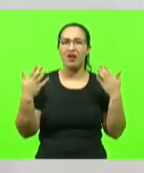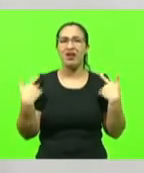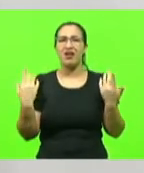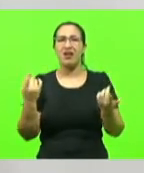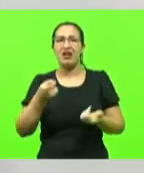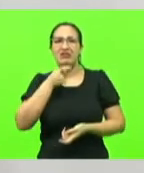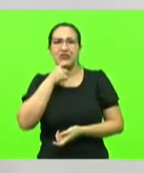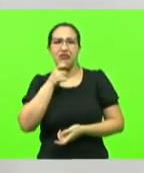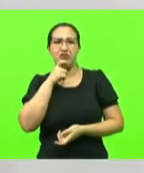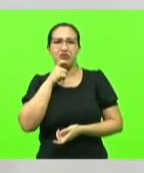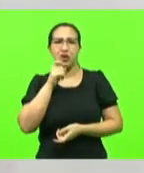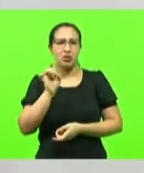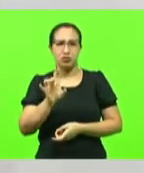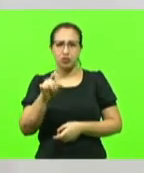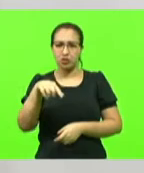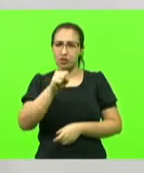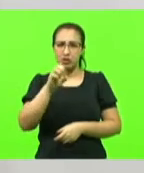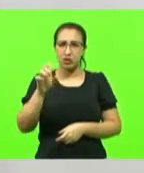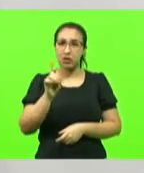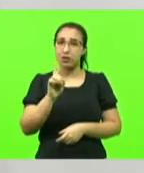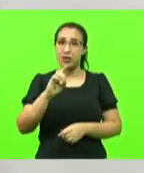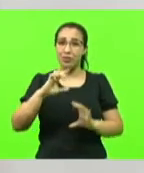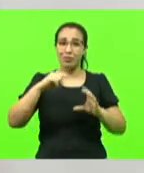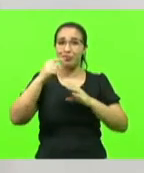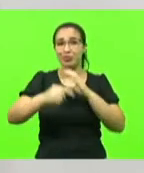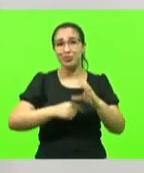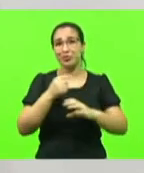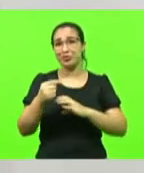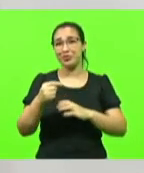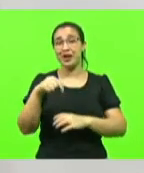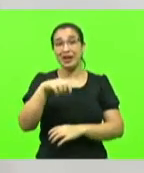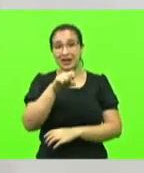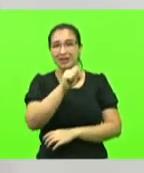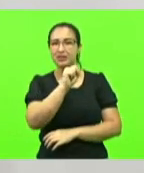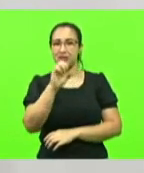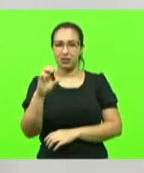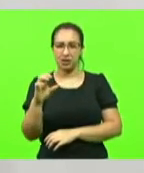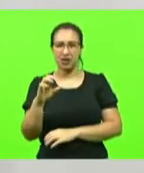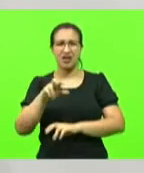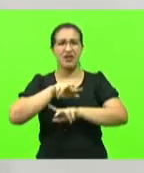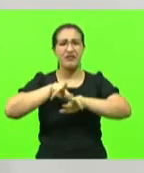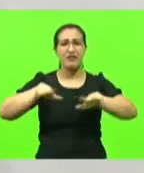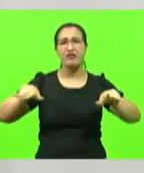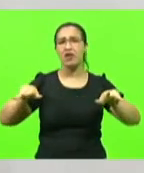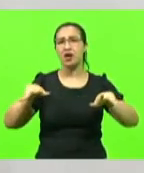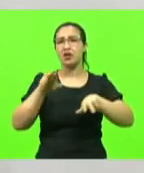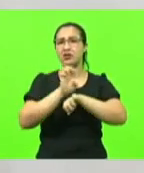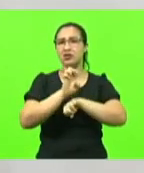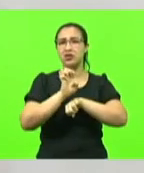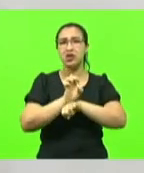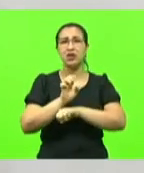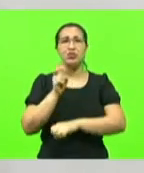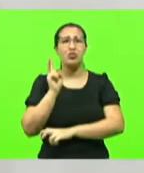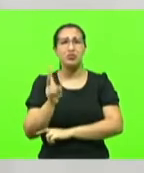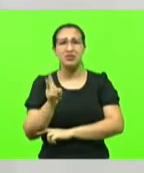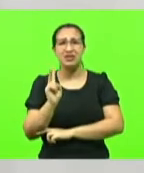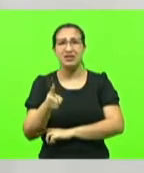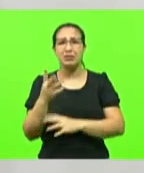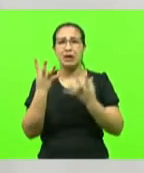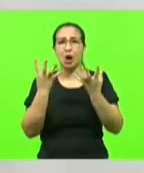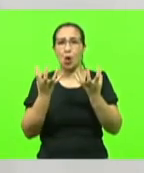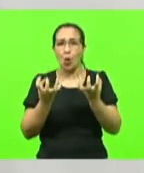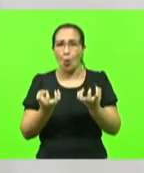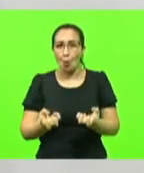o mundo como um todo. Nosso estado, assim como vários outros estados, a cada ano sofre com períodos de seca